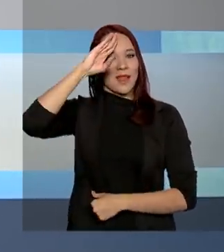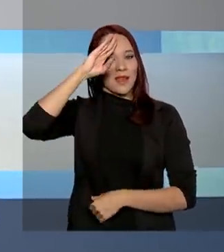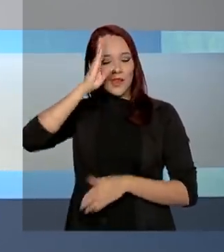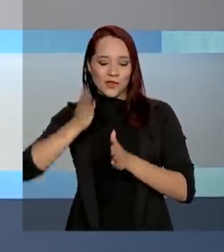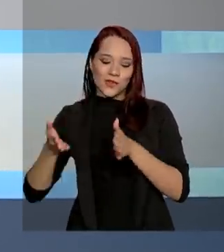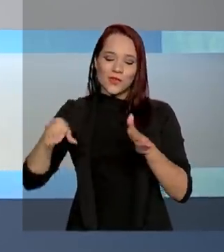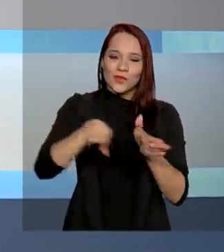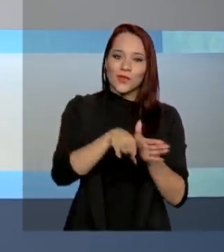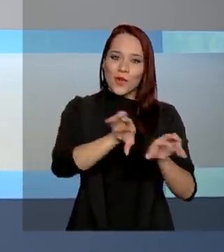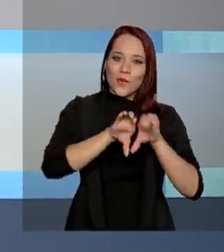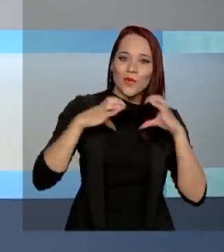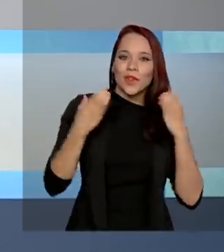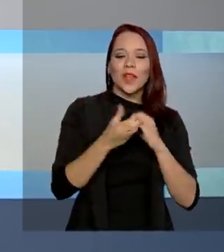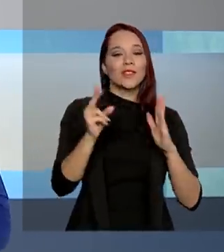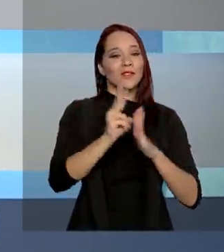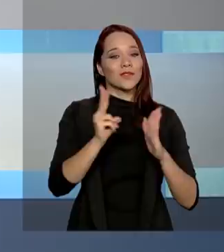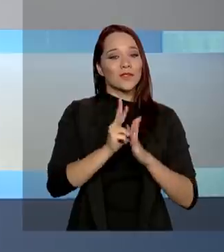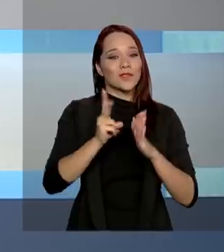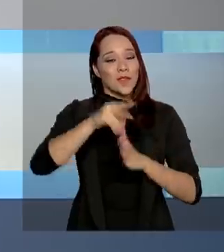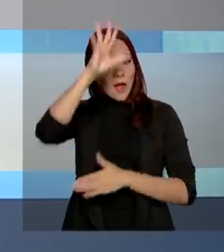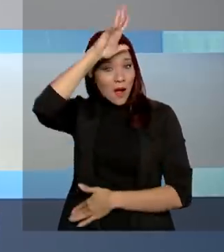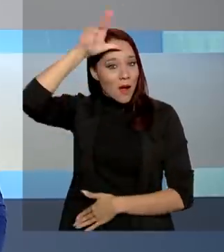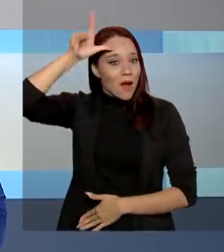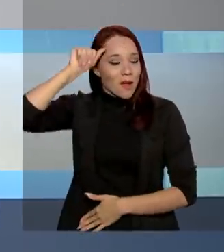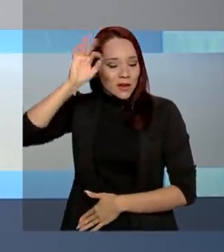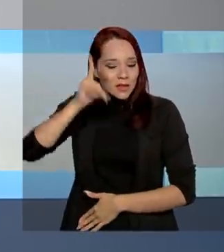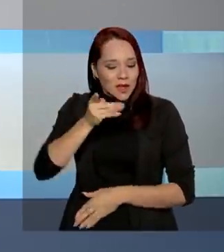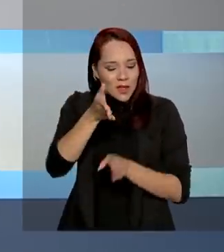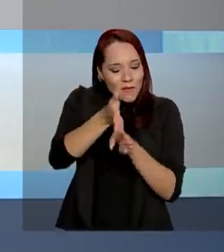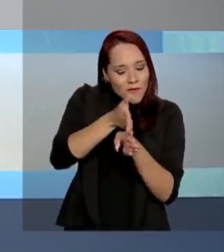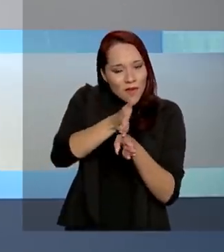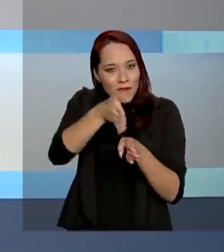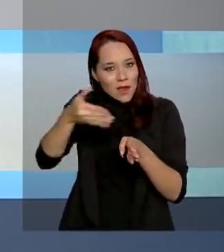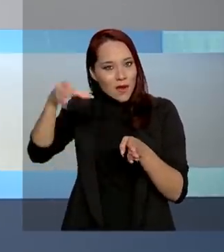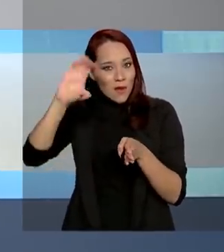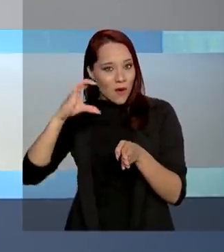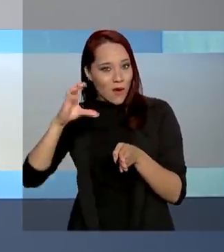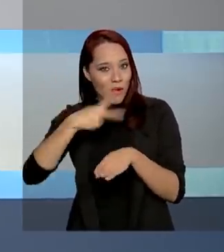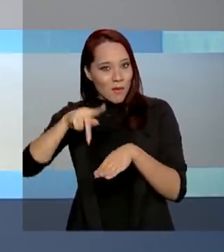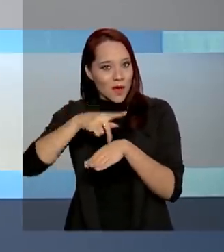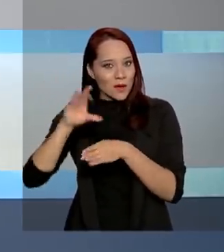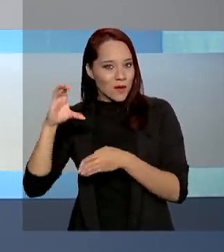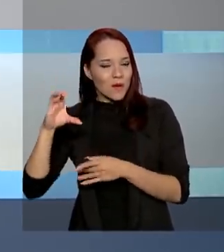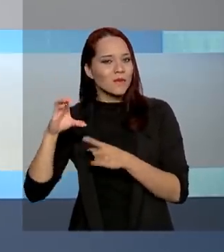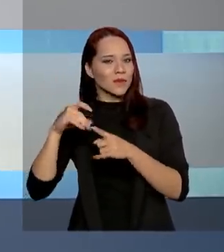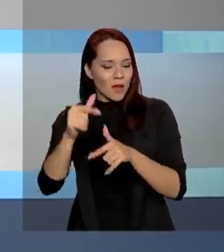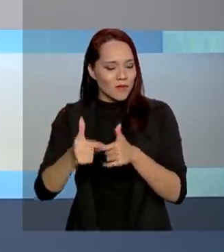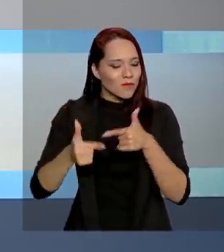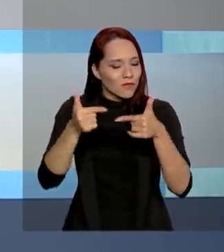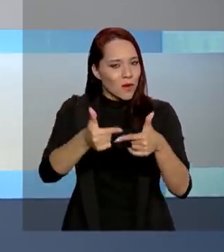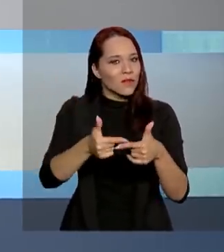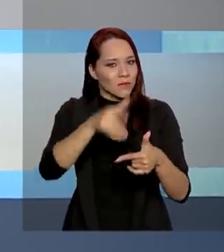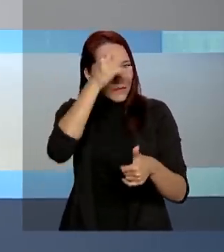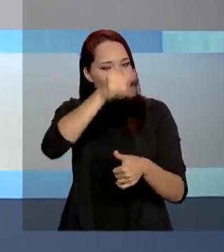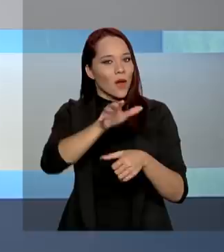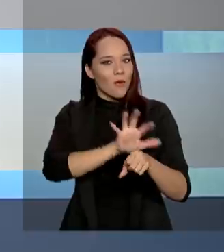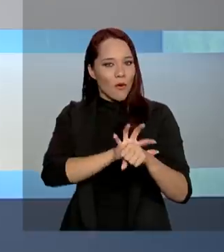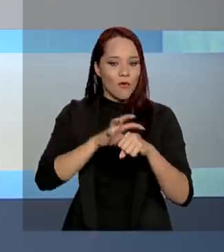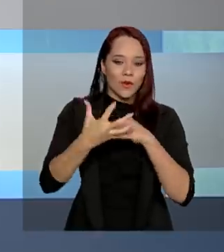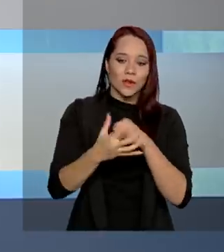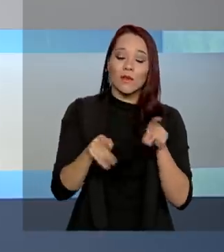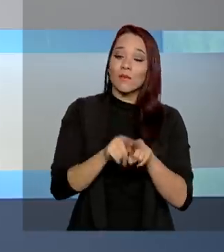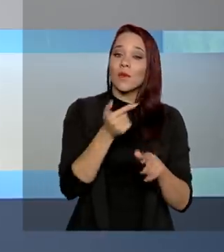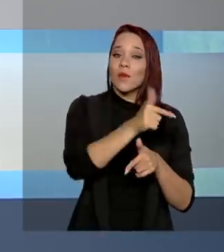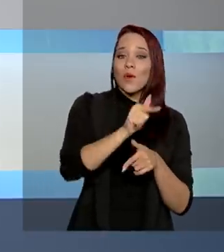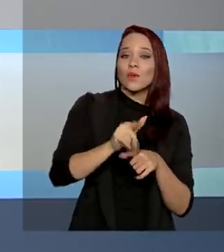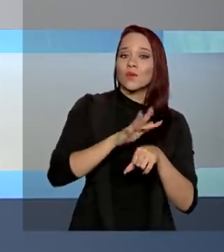comunidade indígena no Amazonas, bem na fronteira com a Colômbia. Reforço na prevenção contra a Covid-19 e